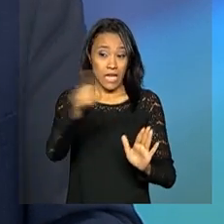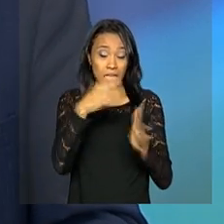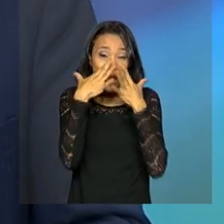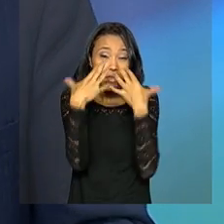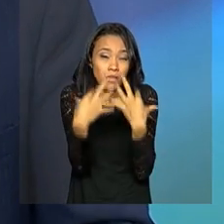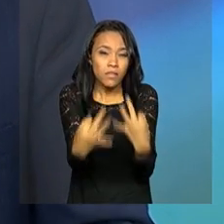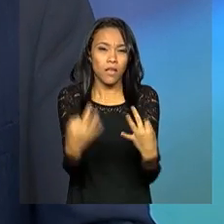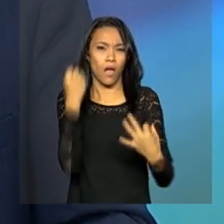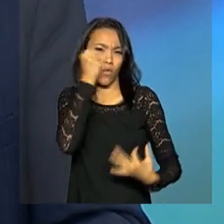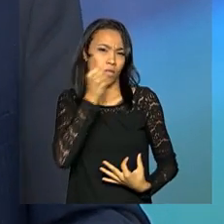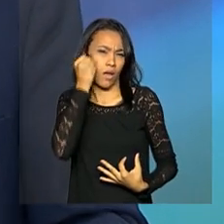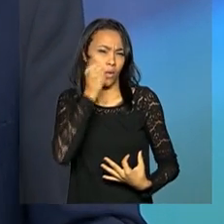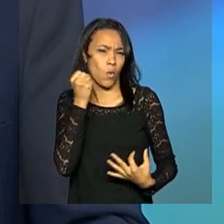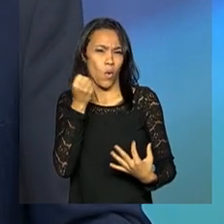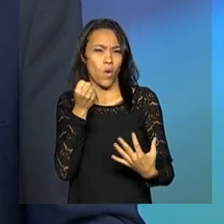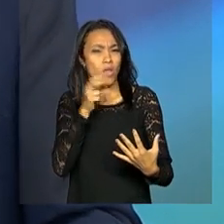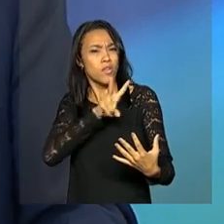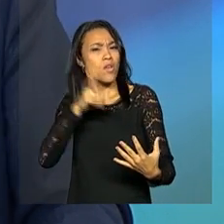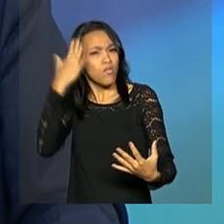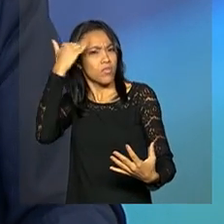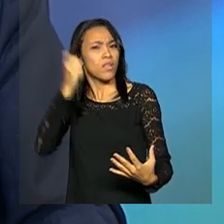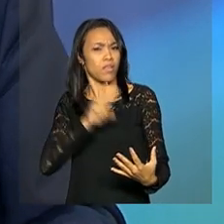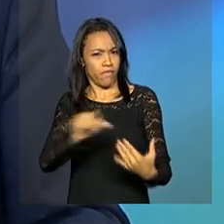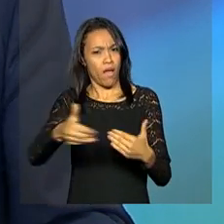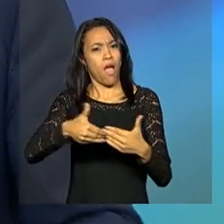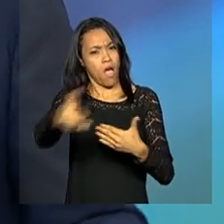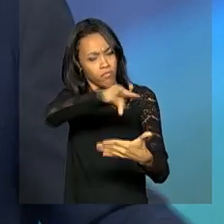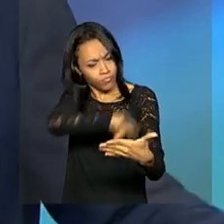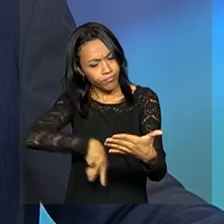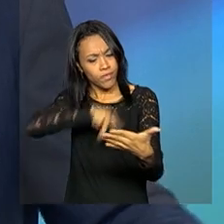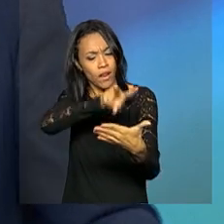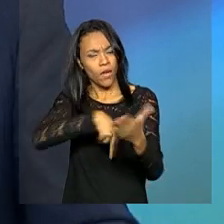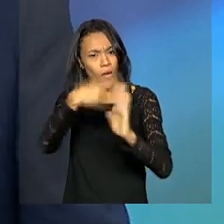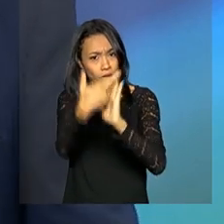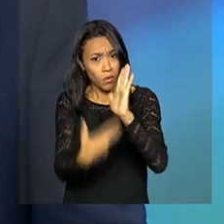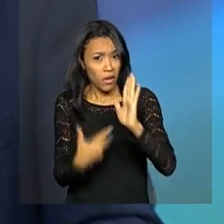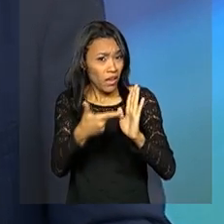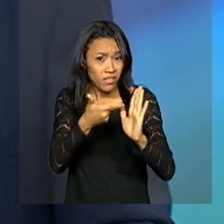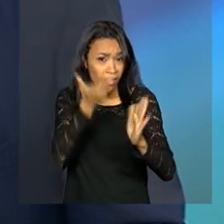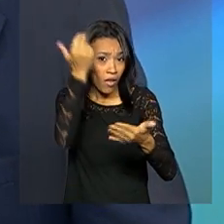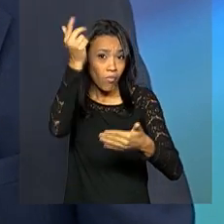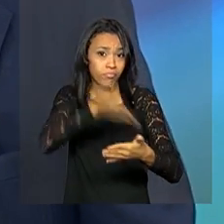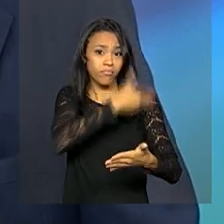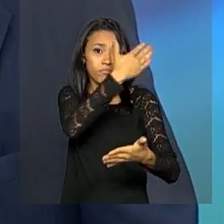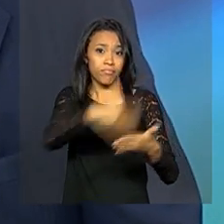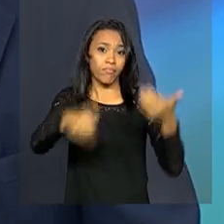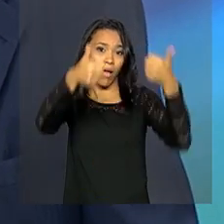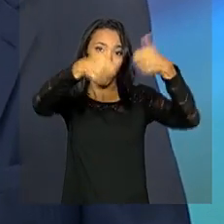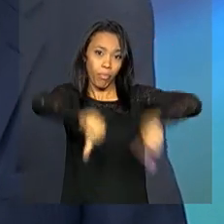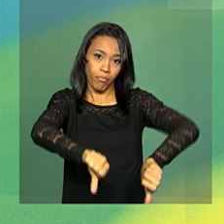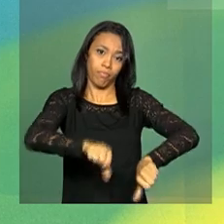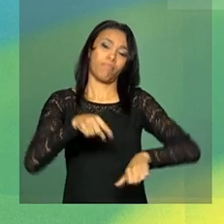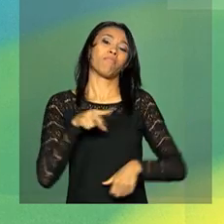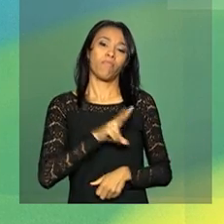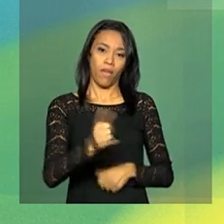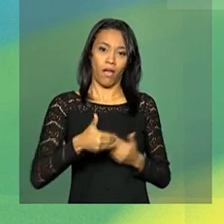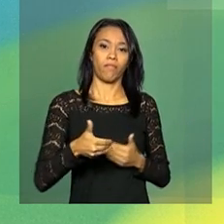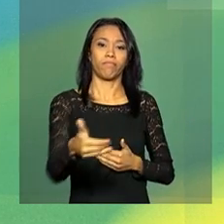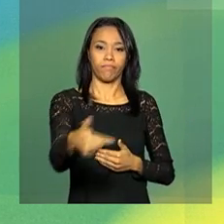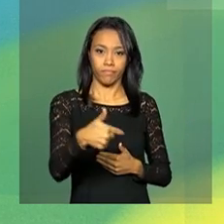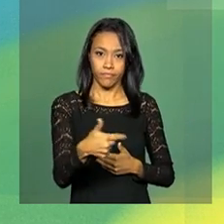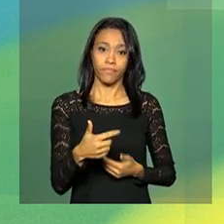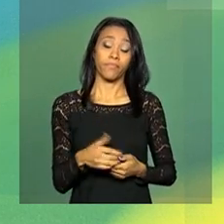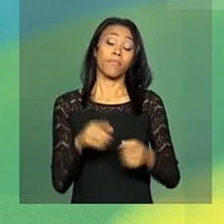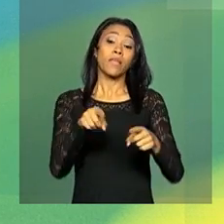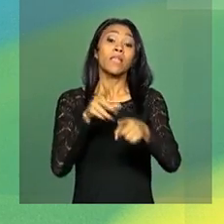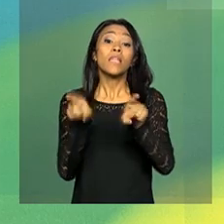atenção à leitura disso, e sei que o farão, é que o relatório não sobrevive. Não há como. O advogado